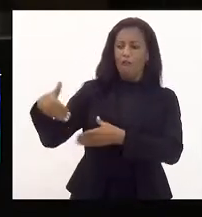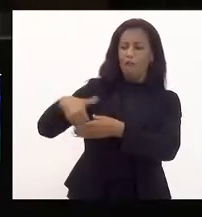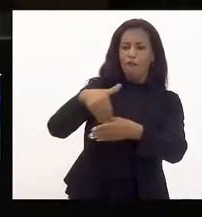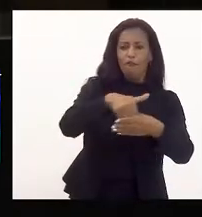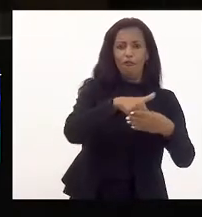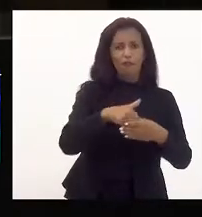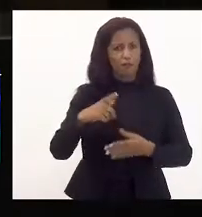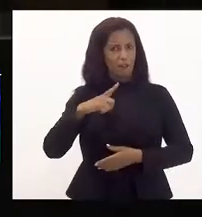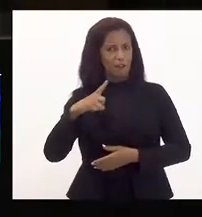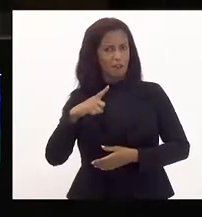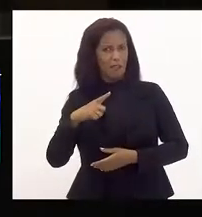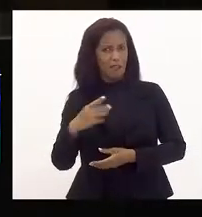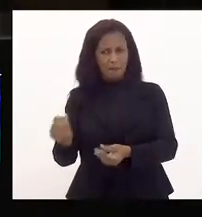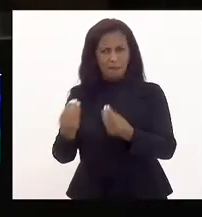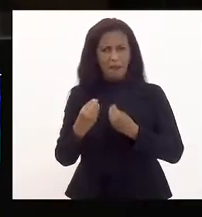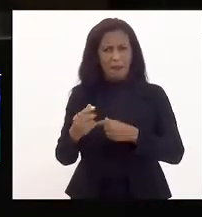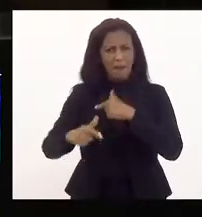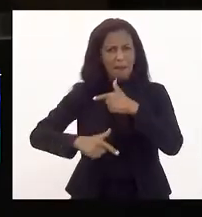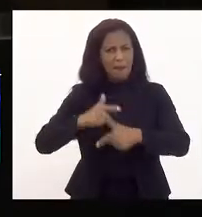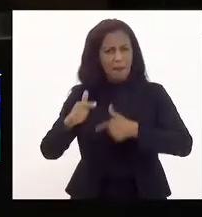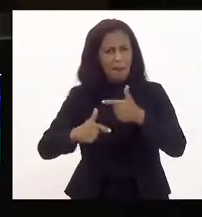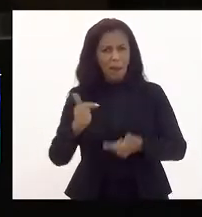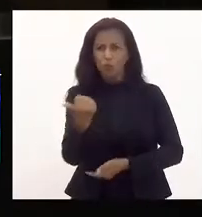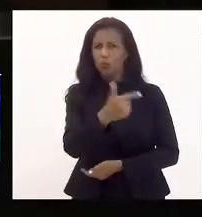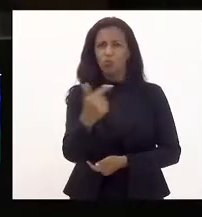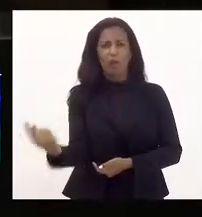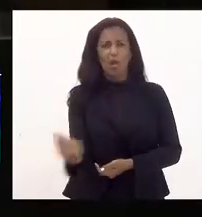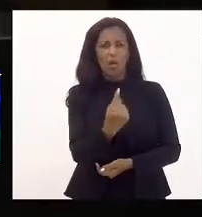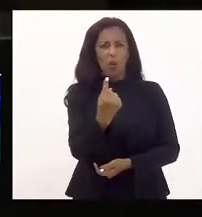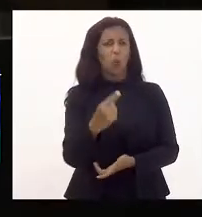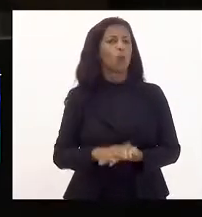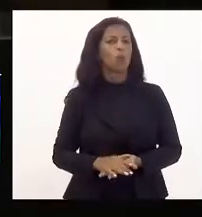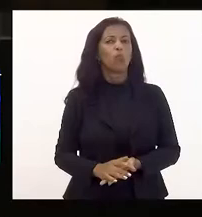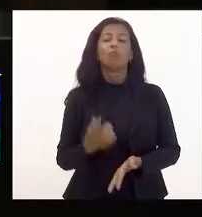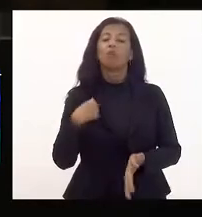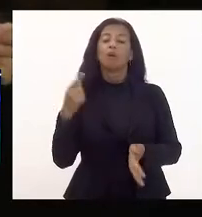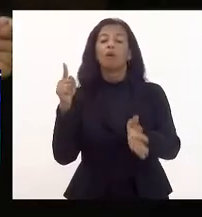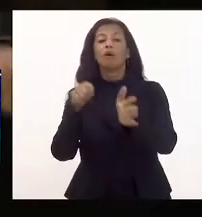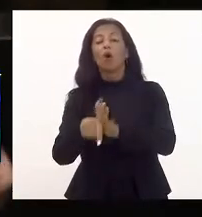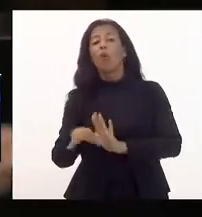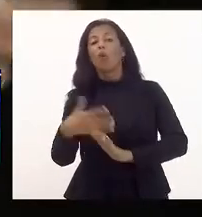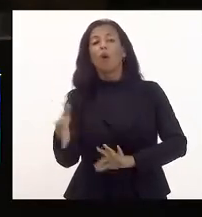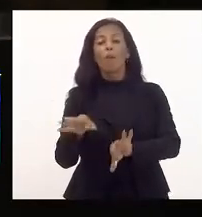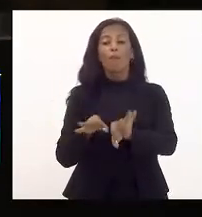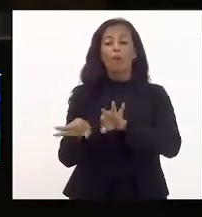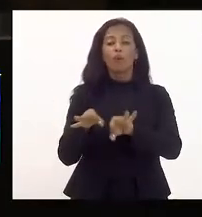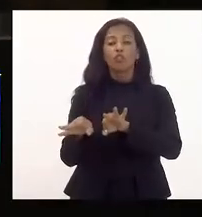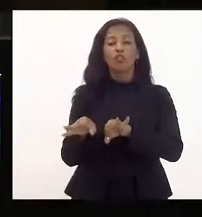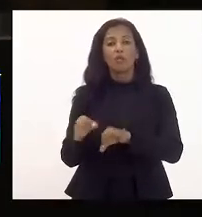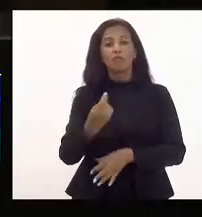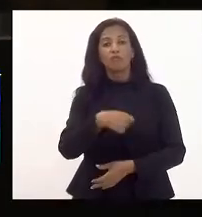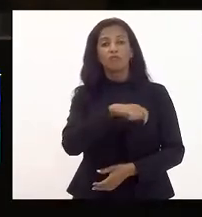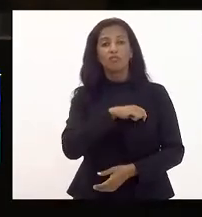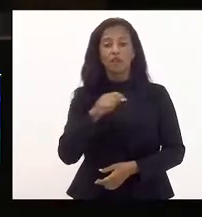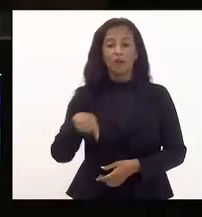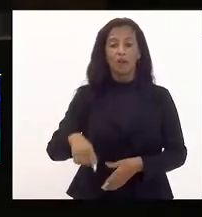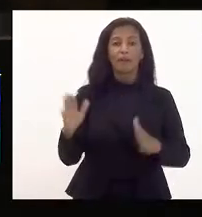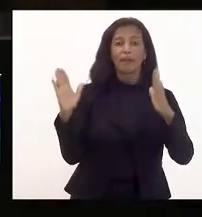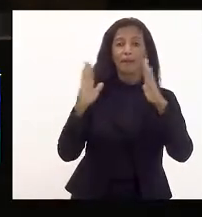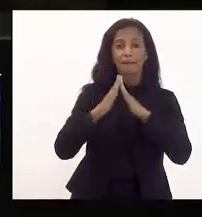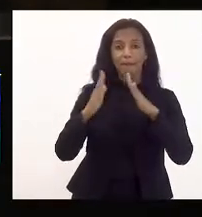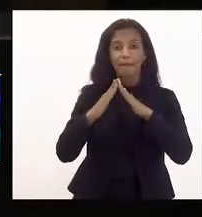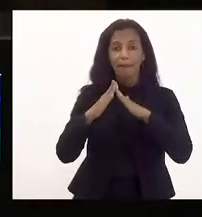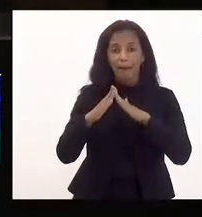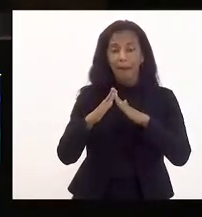comprove dos projetos que foram votados aqui na casa, quais foram os projetos de incentivos fiscais, de benefícios